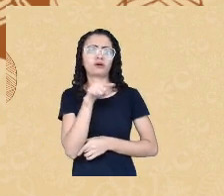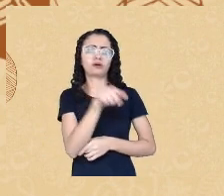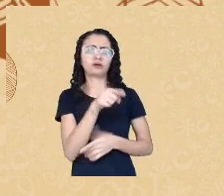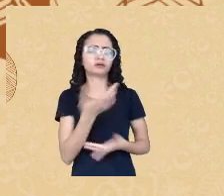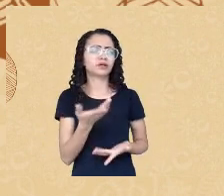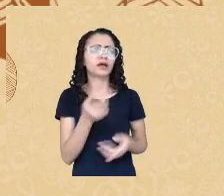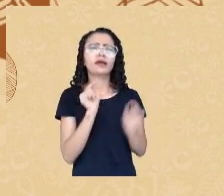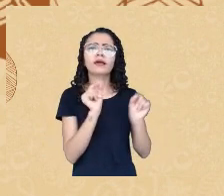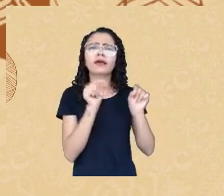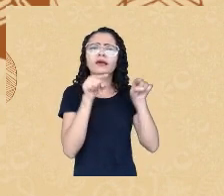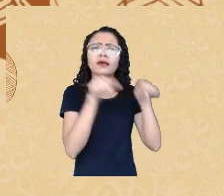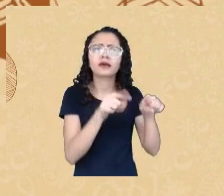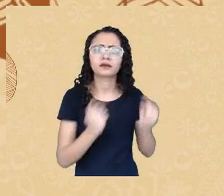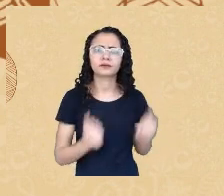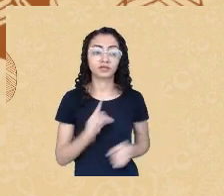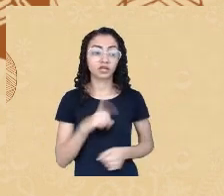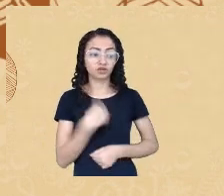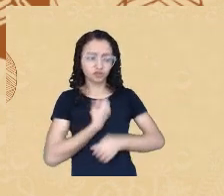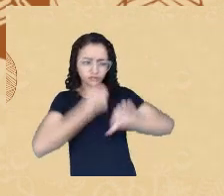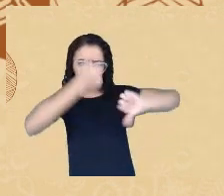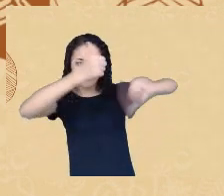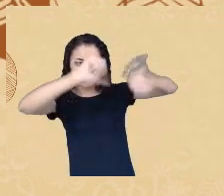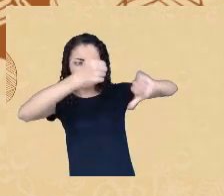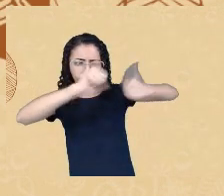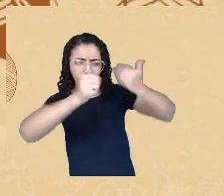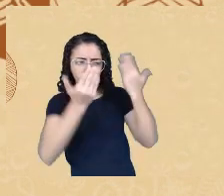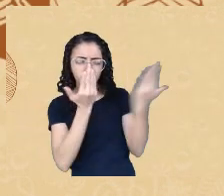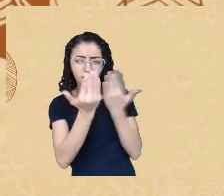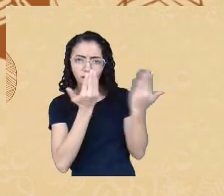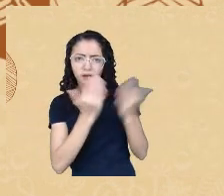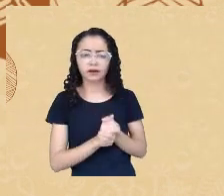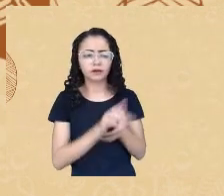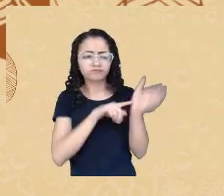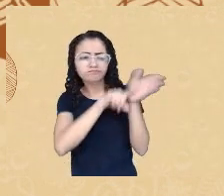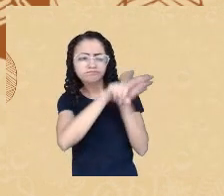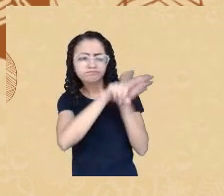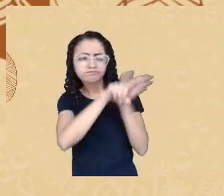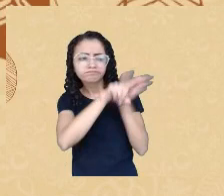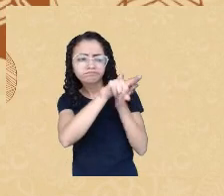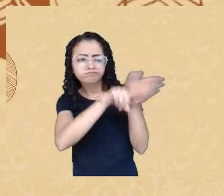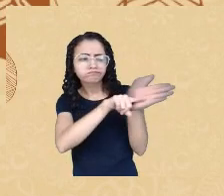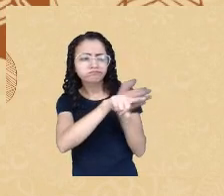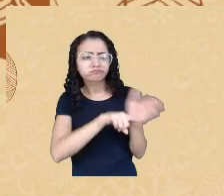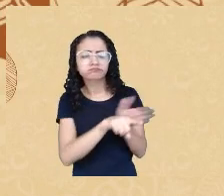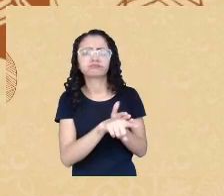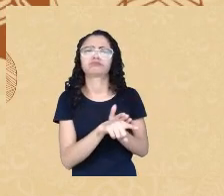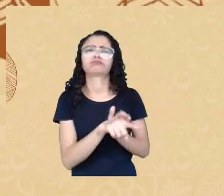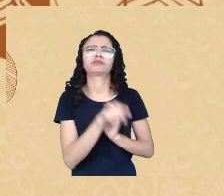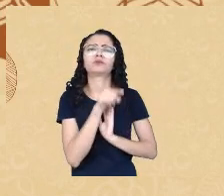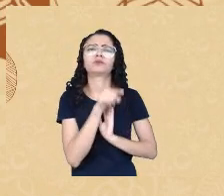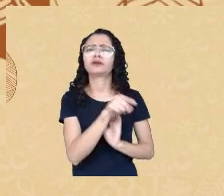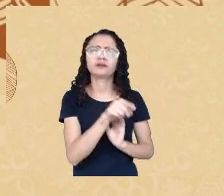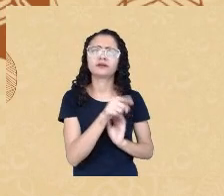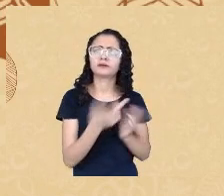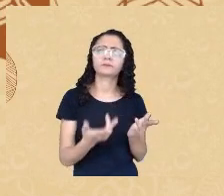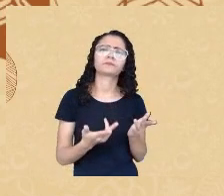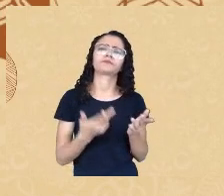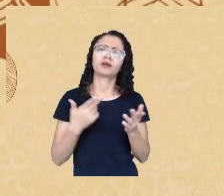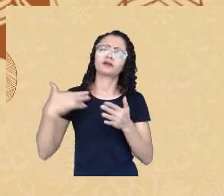que tem sido investigado, avaliado, inserido nesse contexto ao longo dos anos?